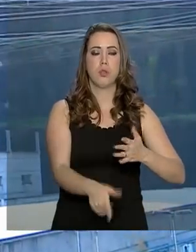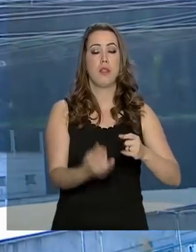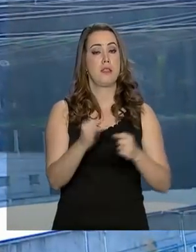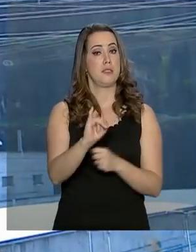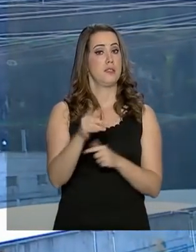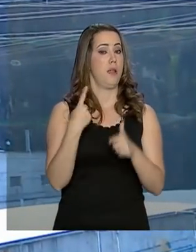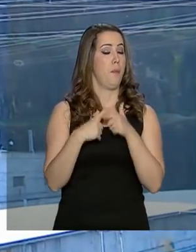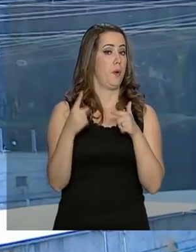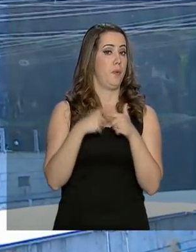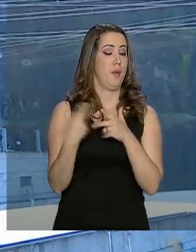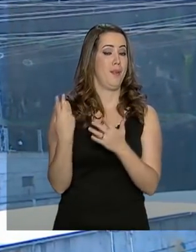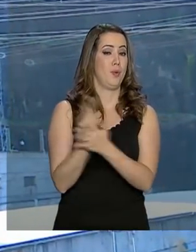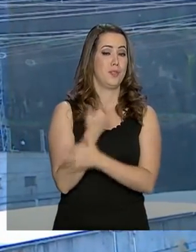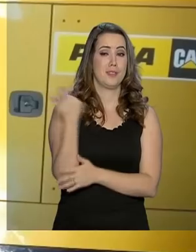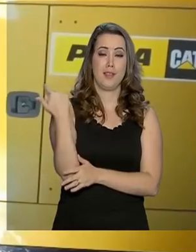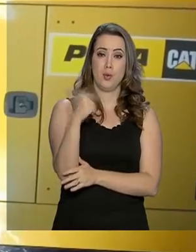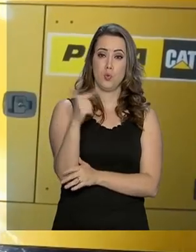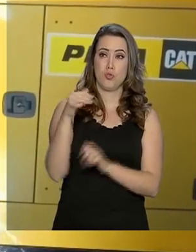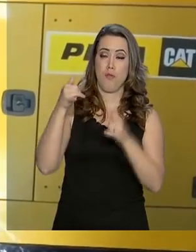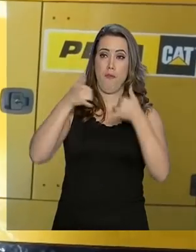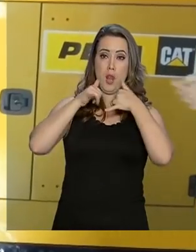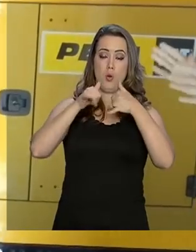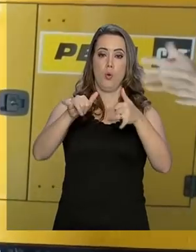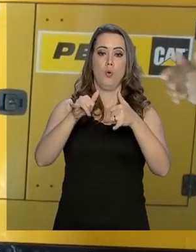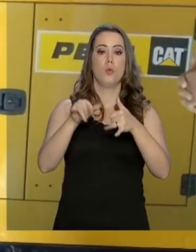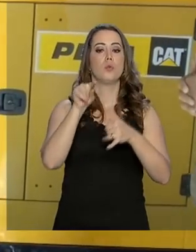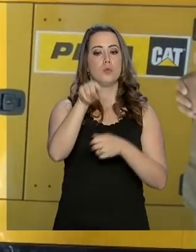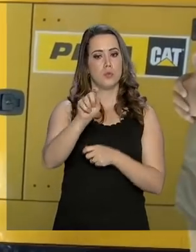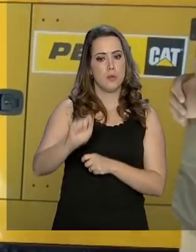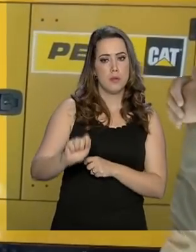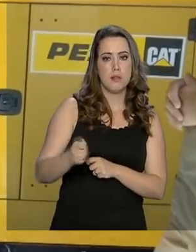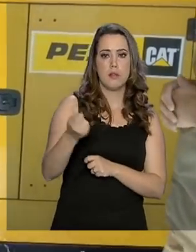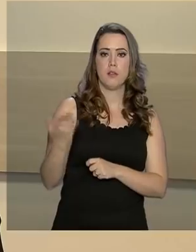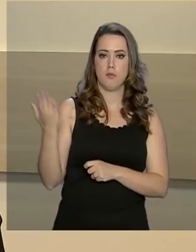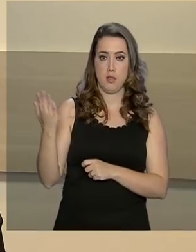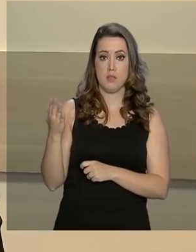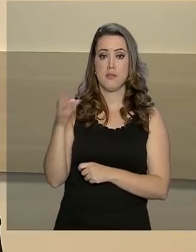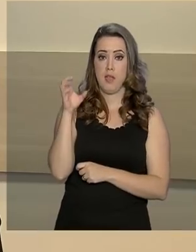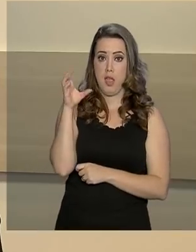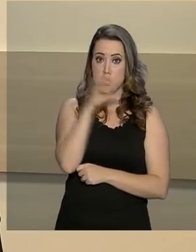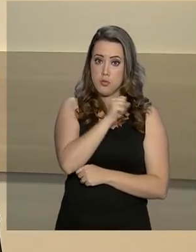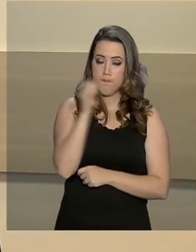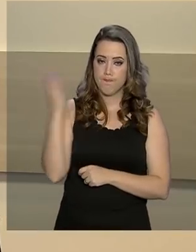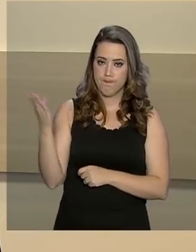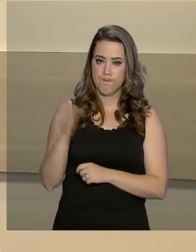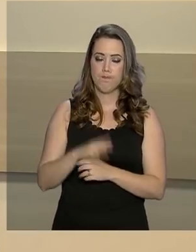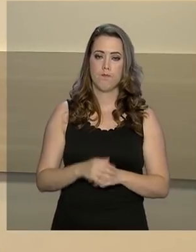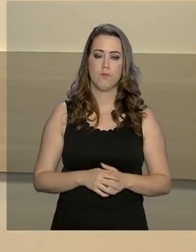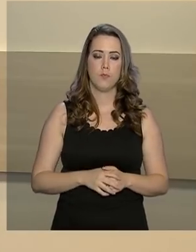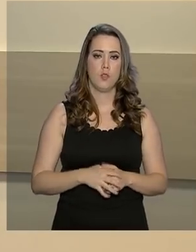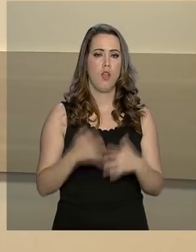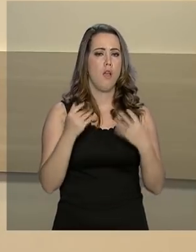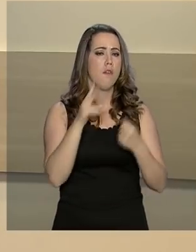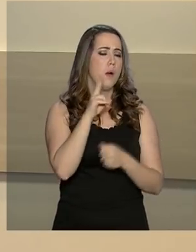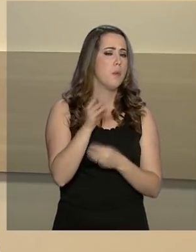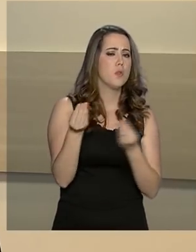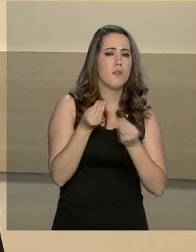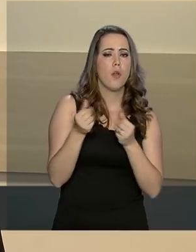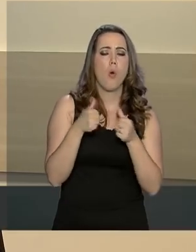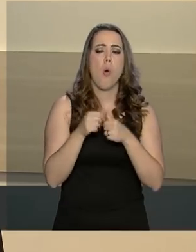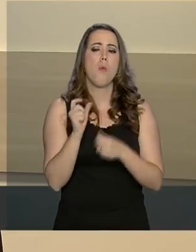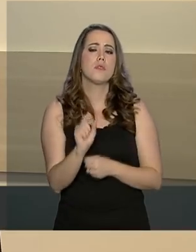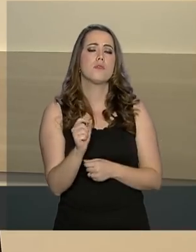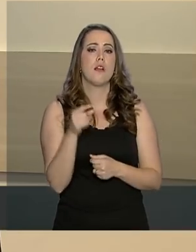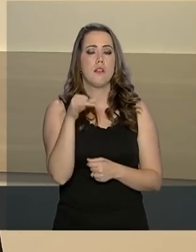algum problema ocorrer e não tiver luz, o gerador de emergência é acionado. Vamos olhar a manutenção desse empreendimento.